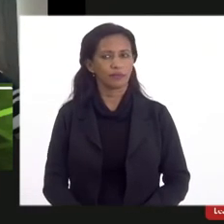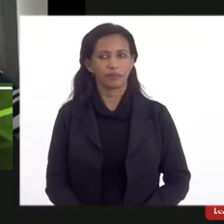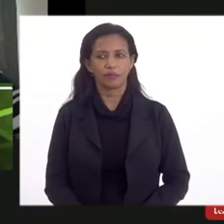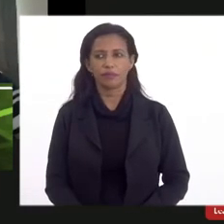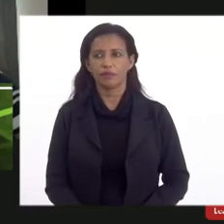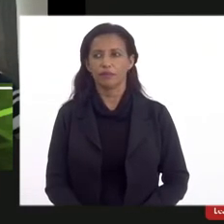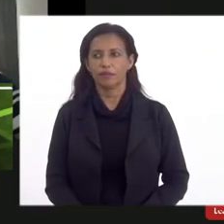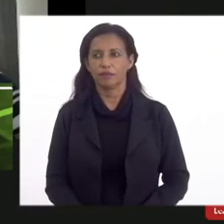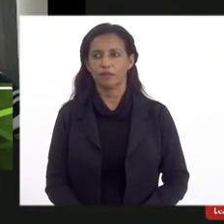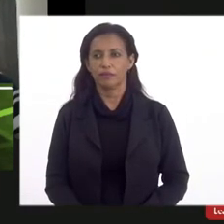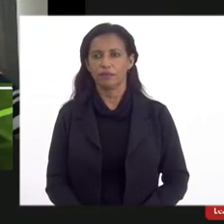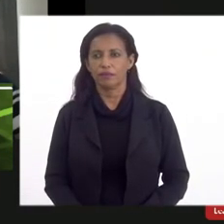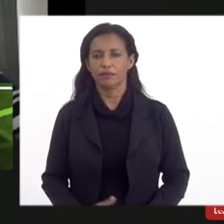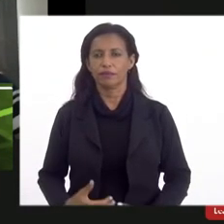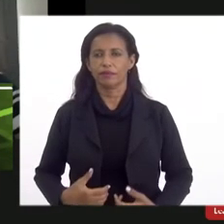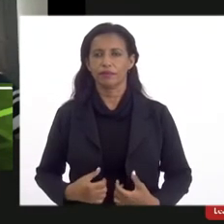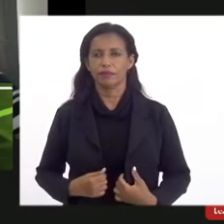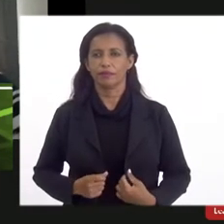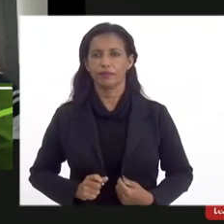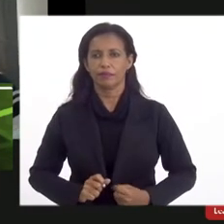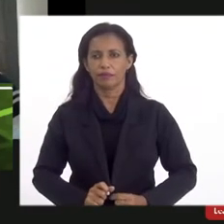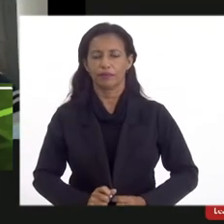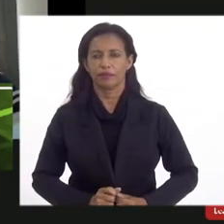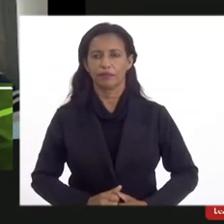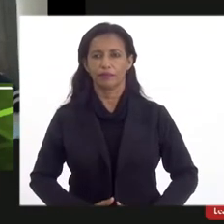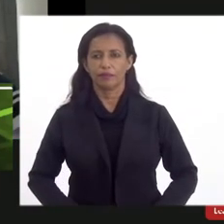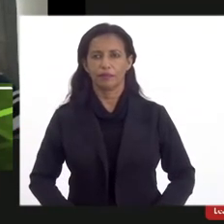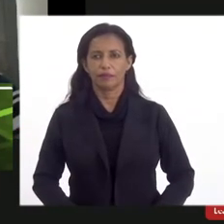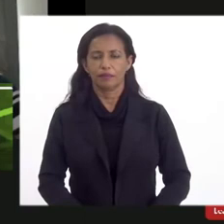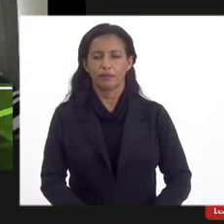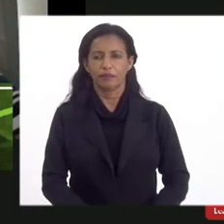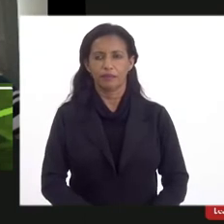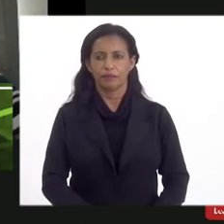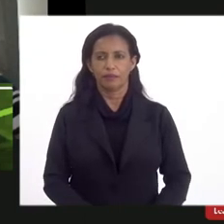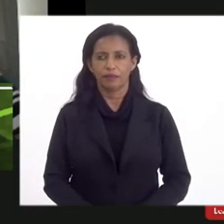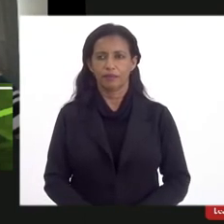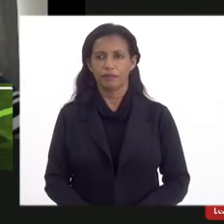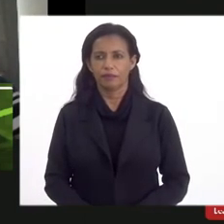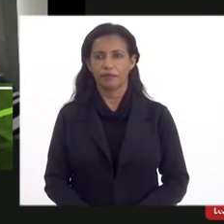Elisabeth Manja estava confirmada não sei se pode esperar até agora